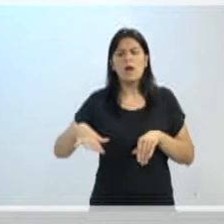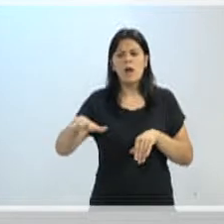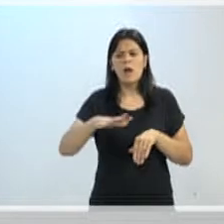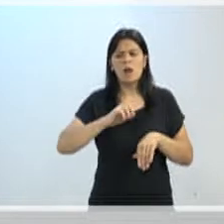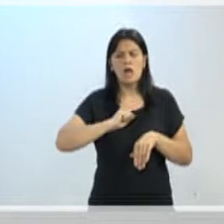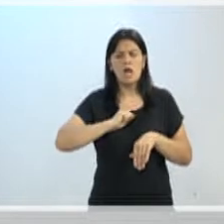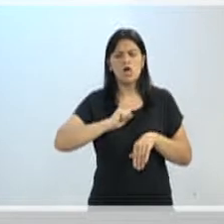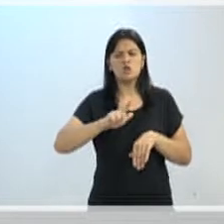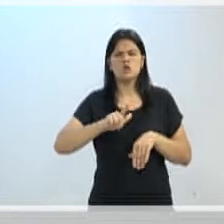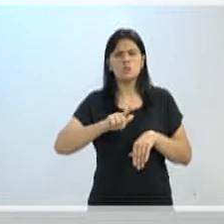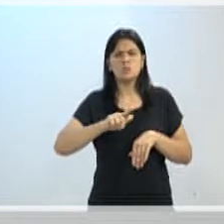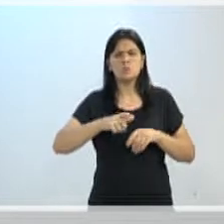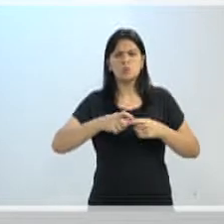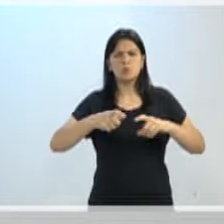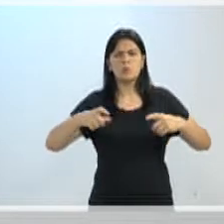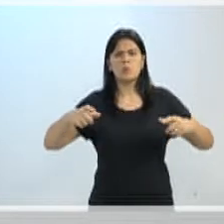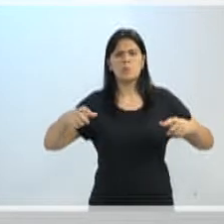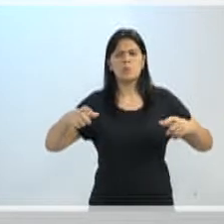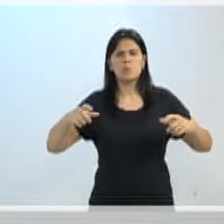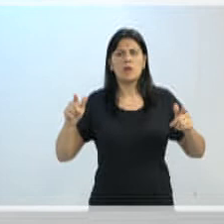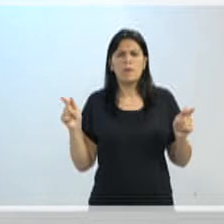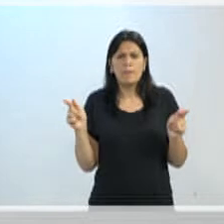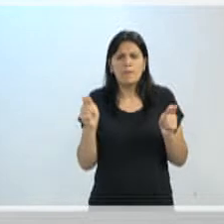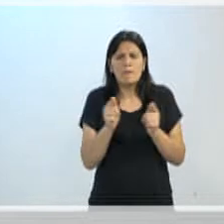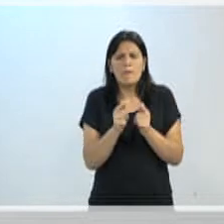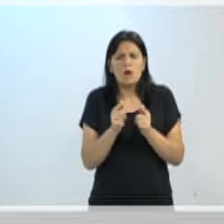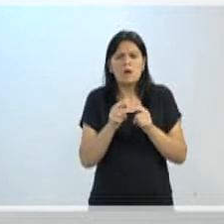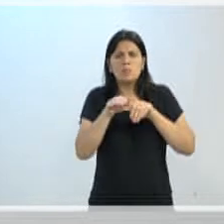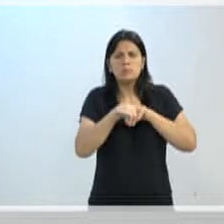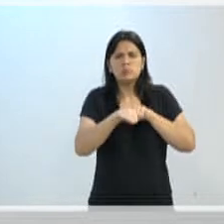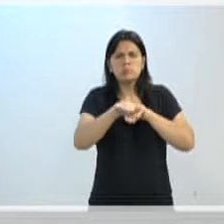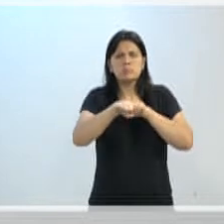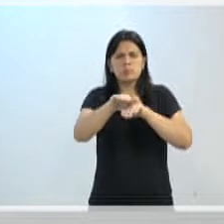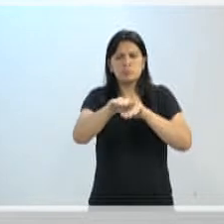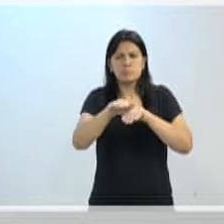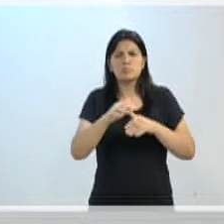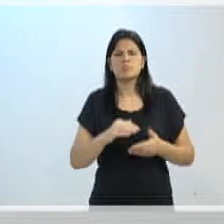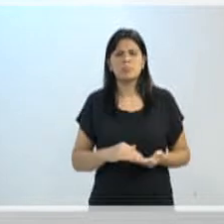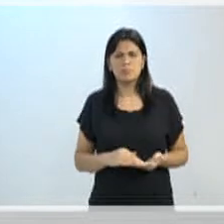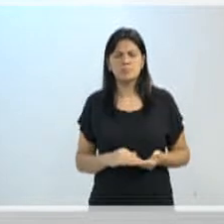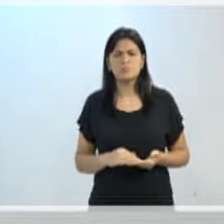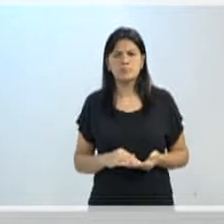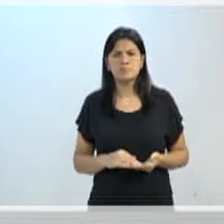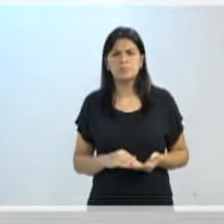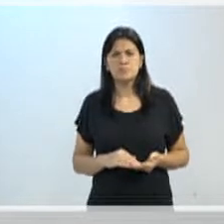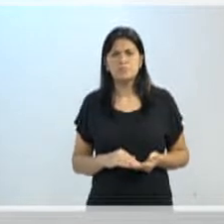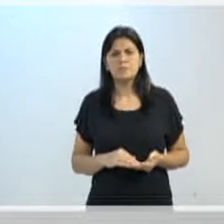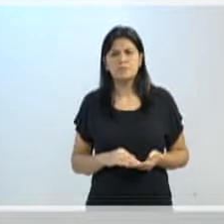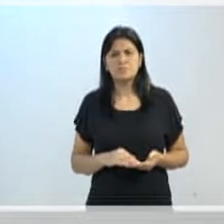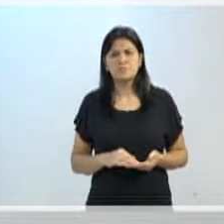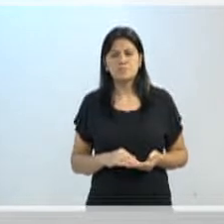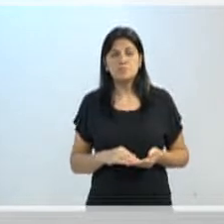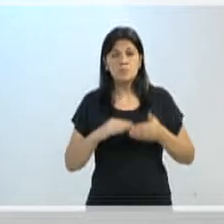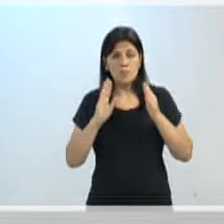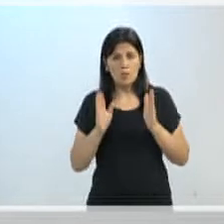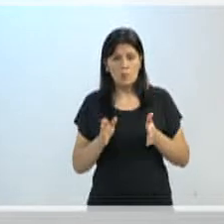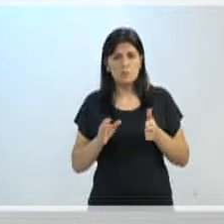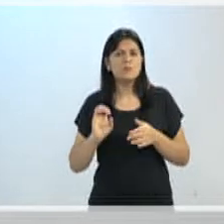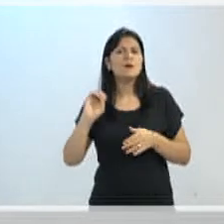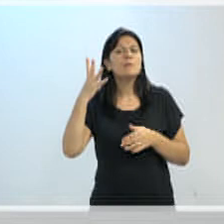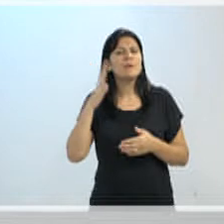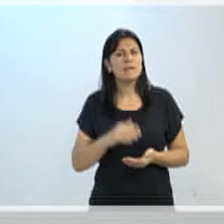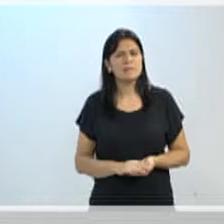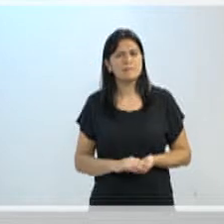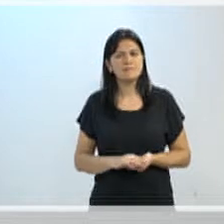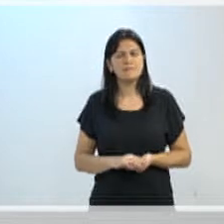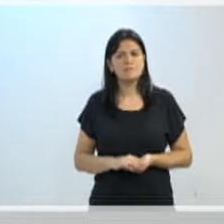diminuindo o espaço para o estacionamento. Porque hoje o que está acontecendo é que particular dono de um carro